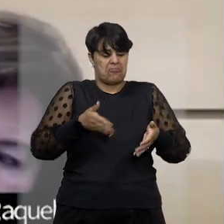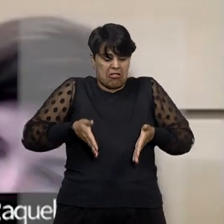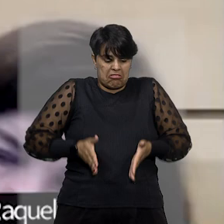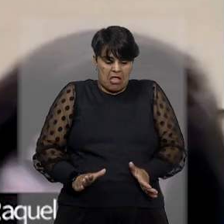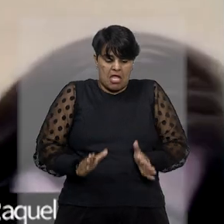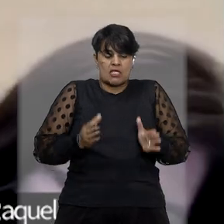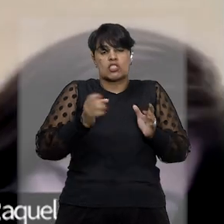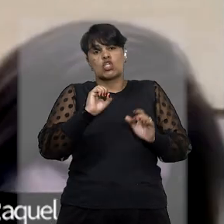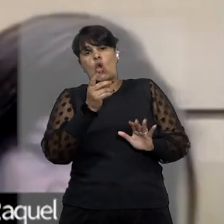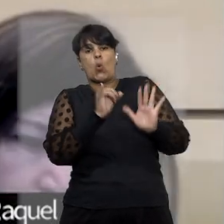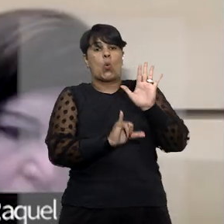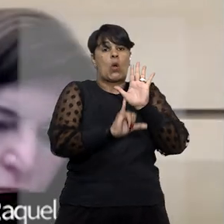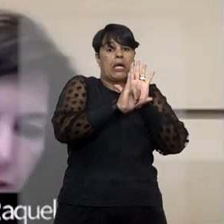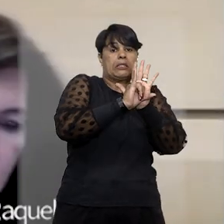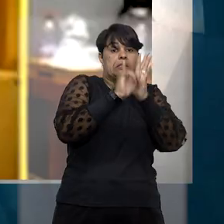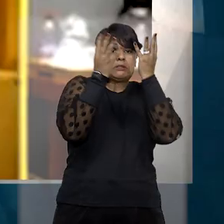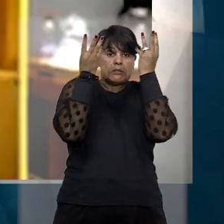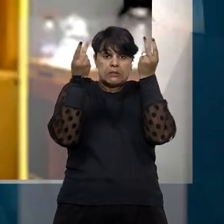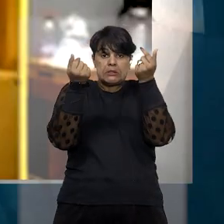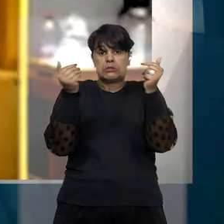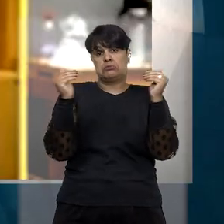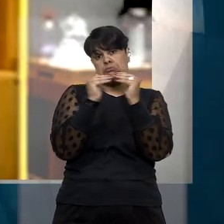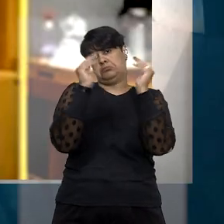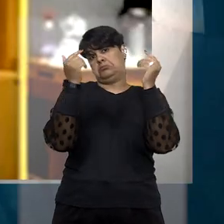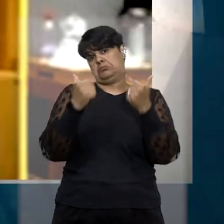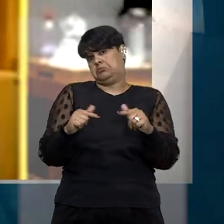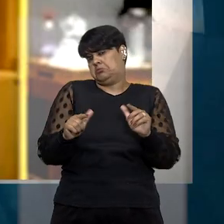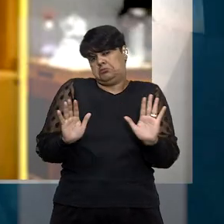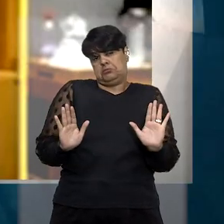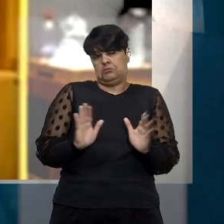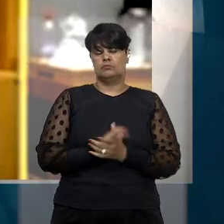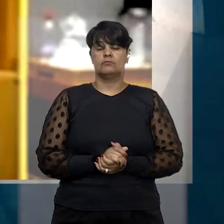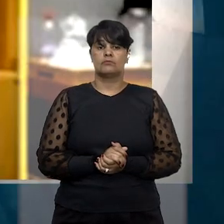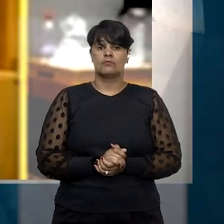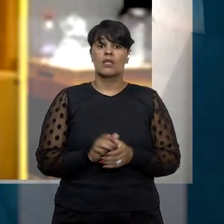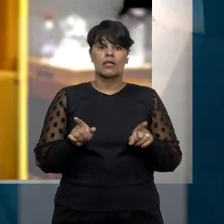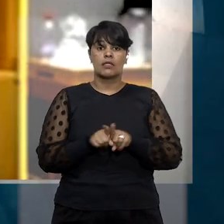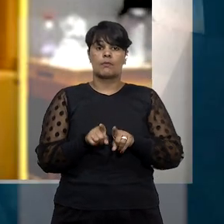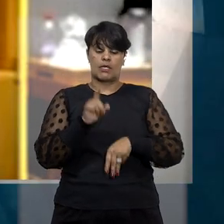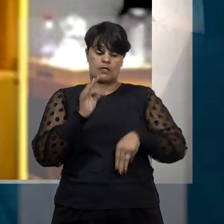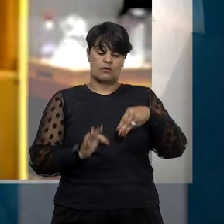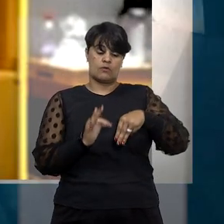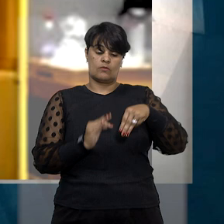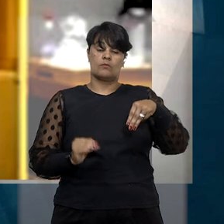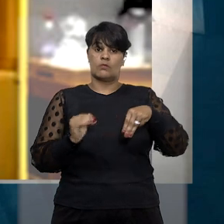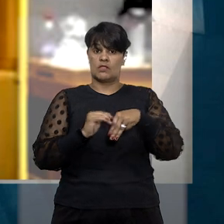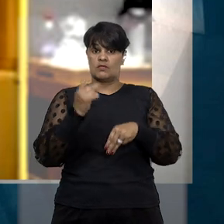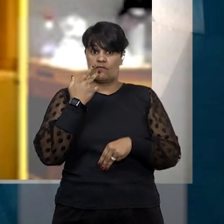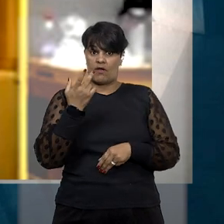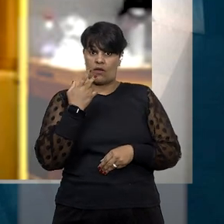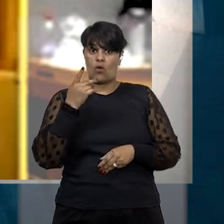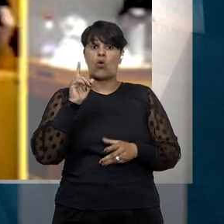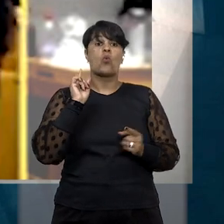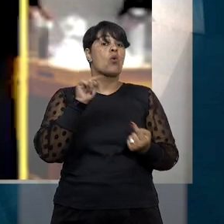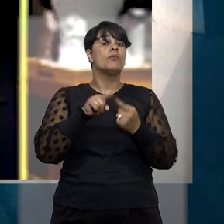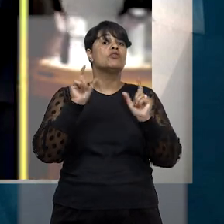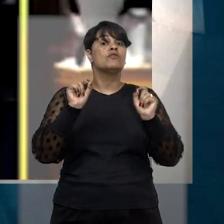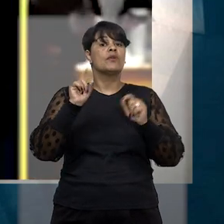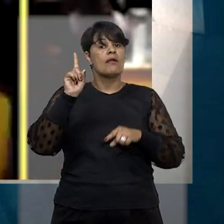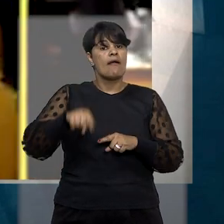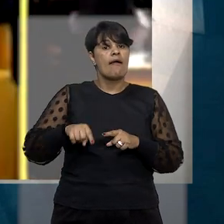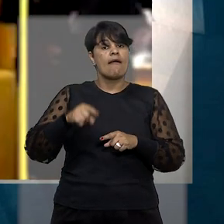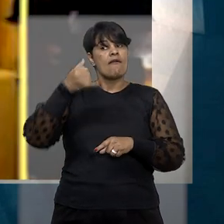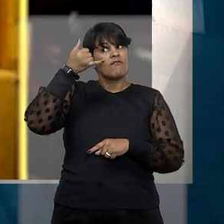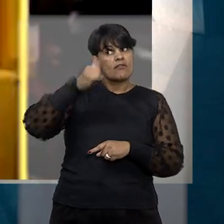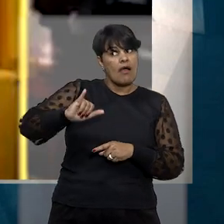identidade subjetiva coincidem. Segundo Schietti, o verdadeiro objetivo da lei é punir, prevenir e erradicar a